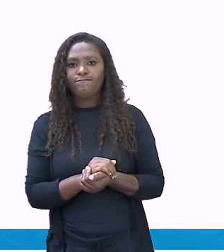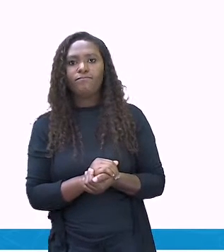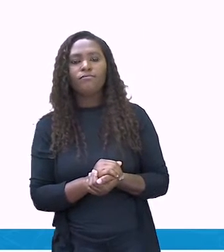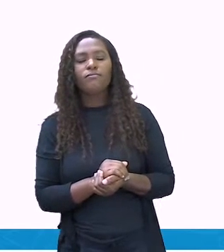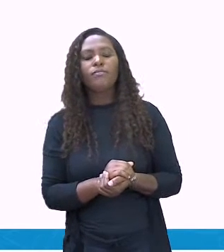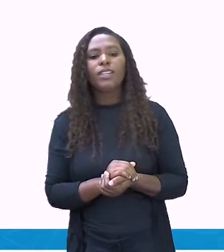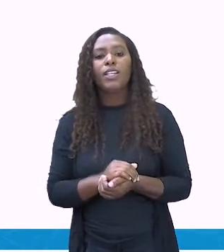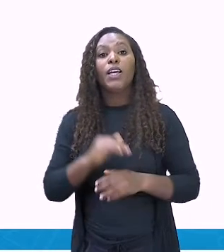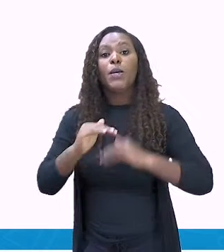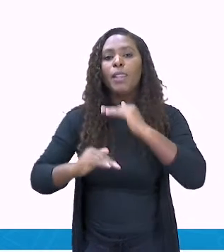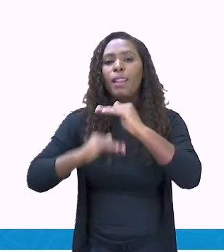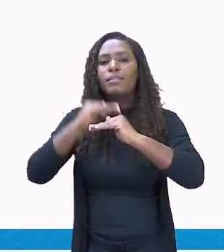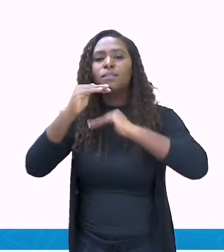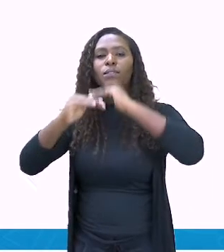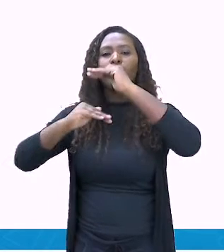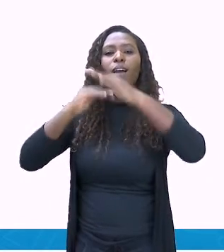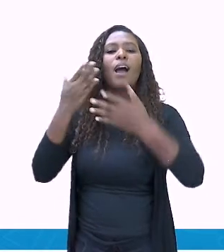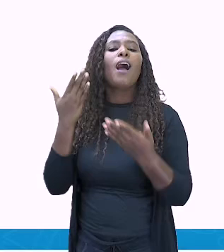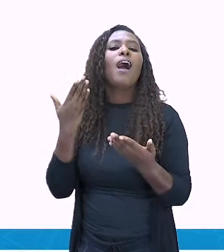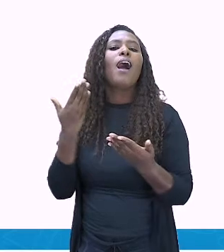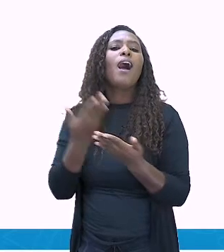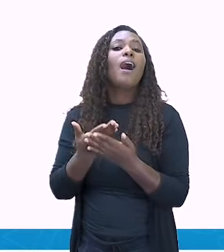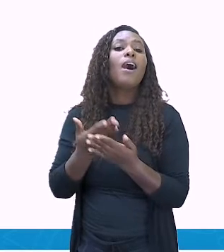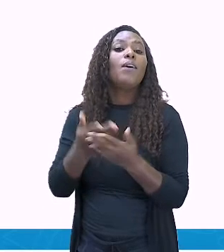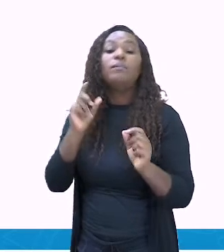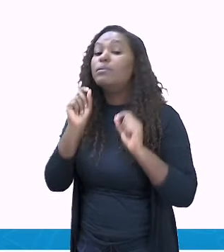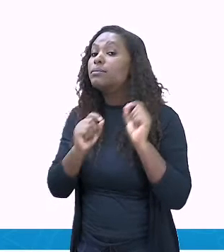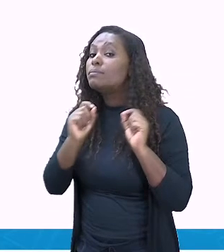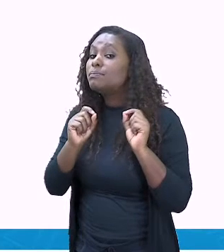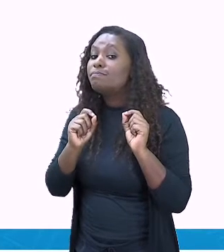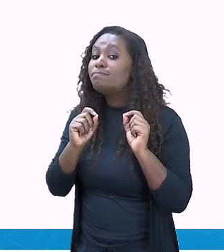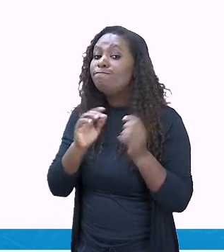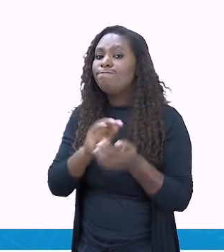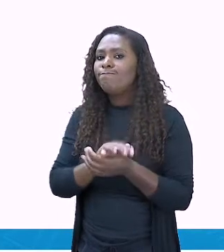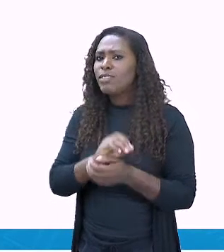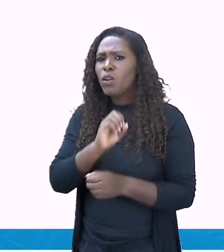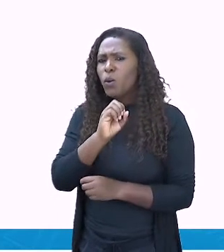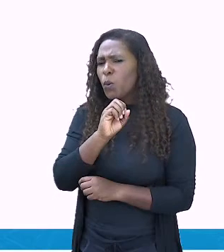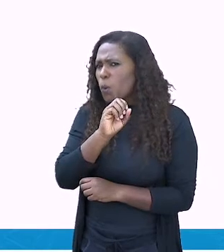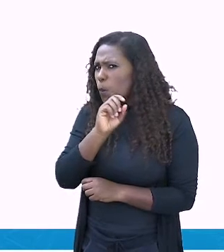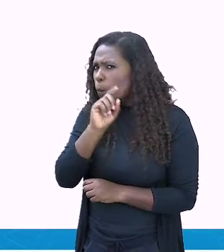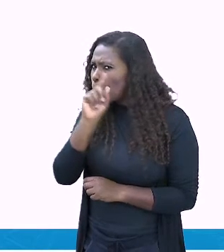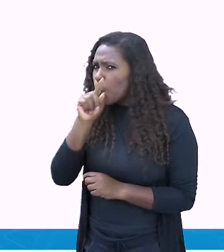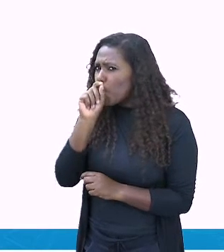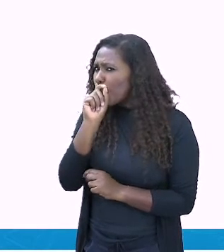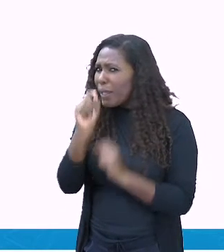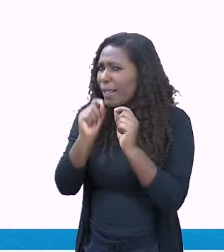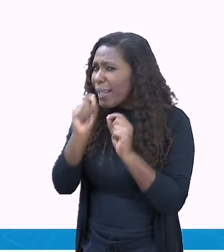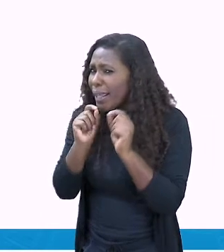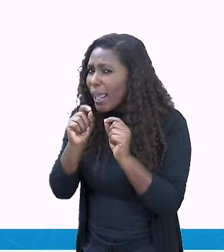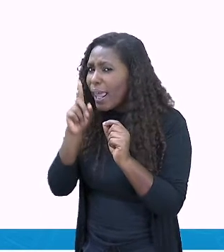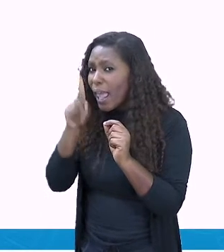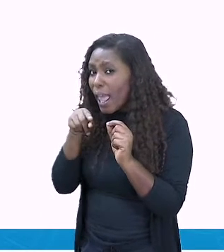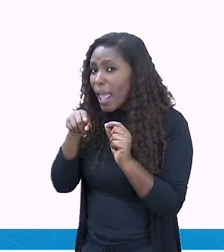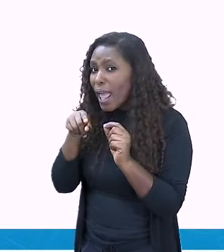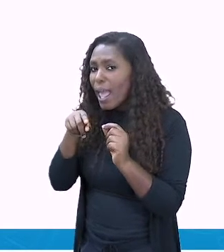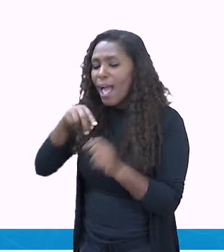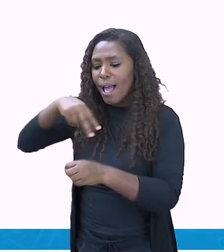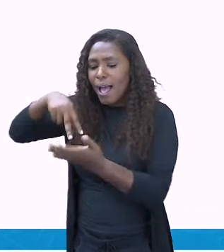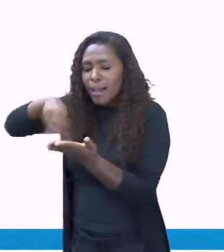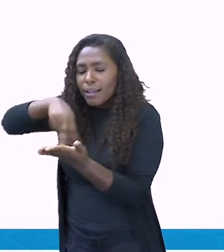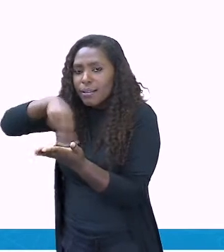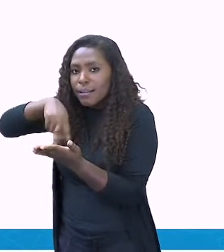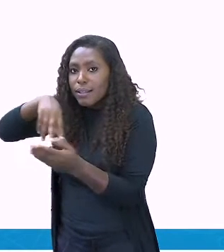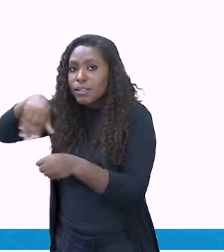Desenvolvimento da nossa aula. O que é? Nós vamos aprender um pouco o que é aí a dança de rua, né,